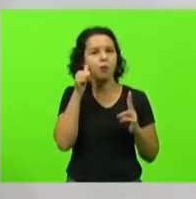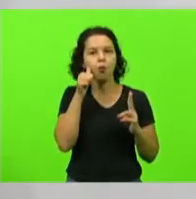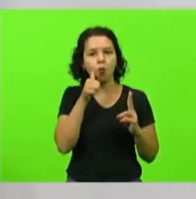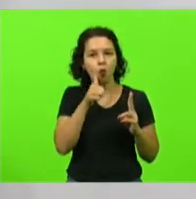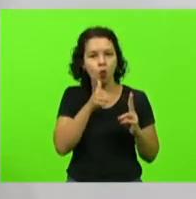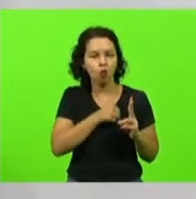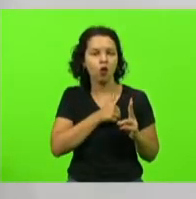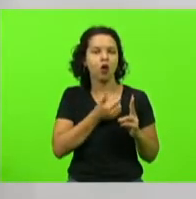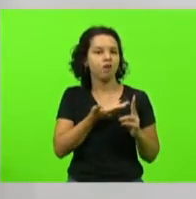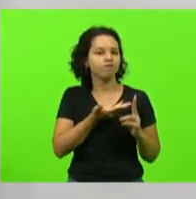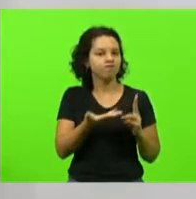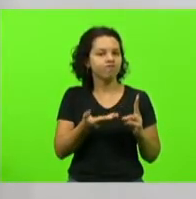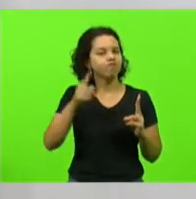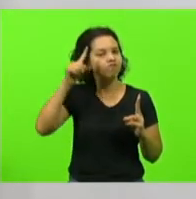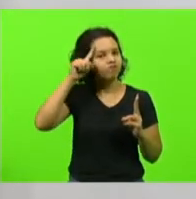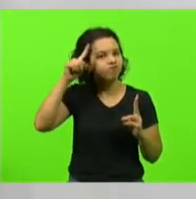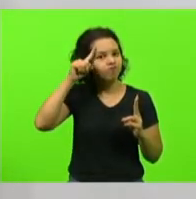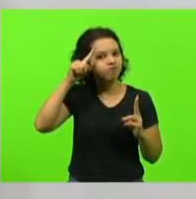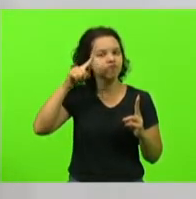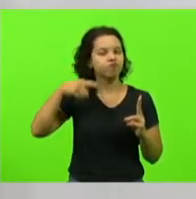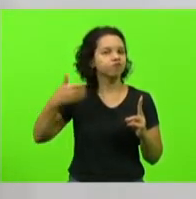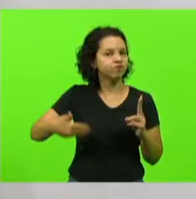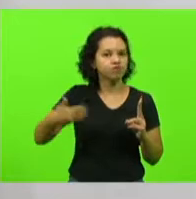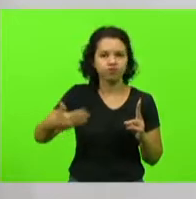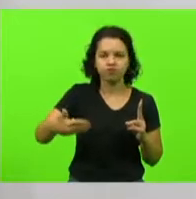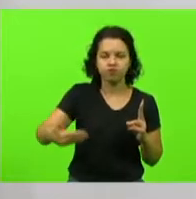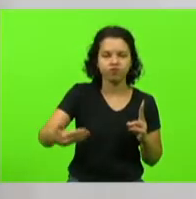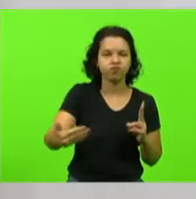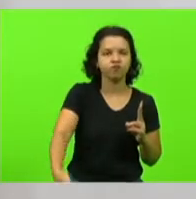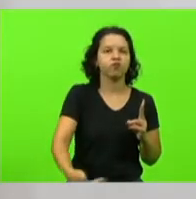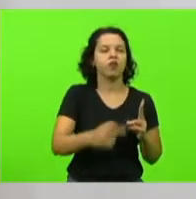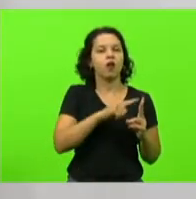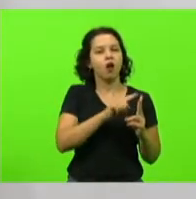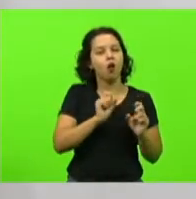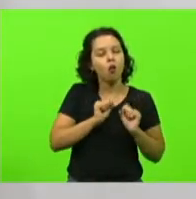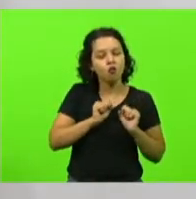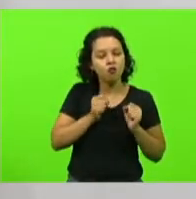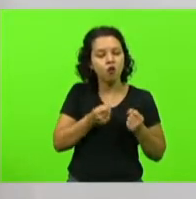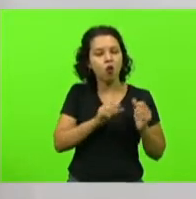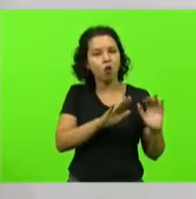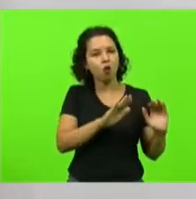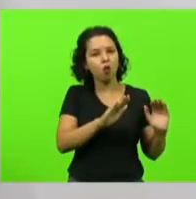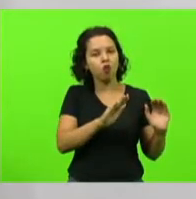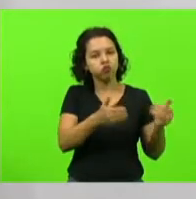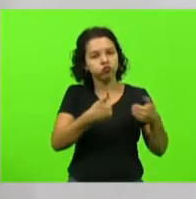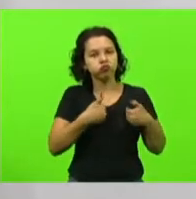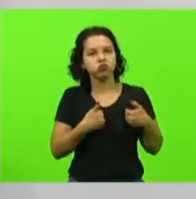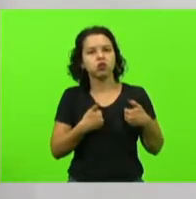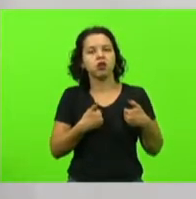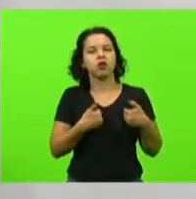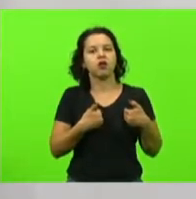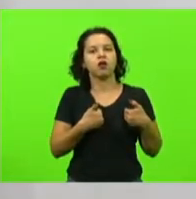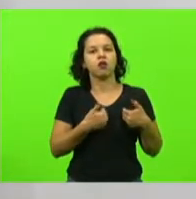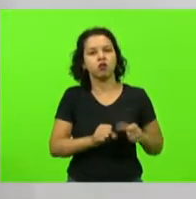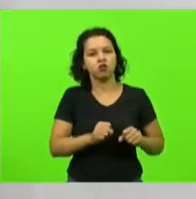que diuturnamente, elas dão um pouquinho de si para mim, desde o início da minha vida até hoje,